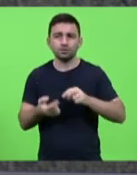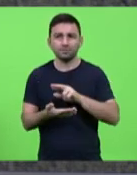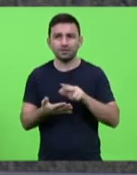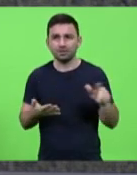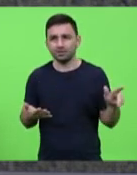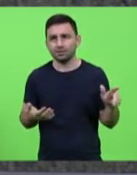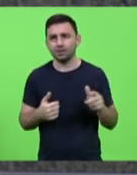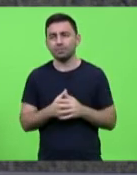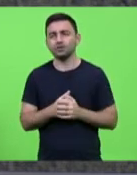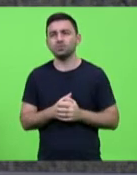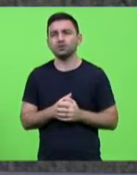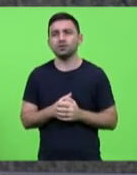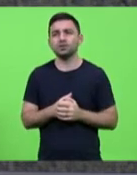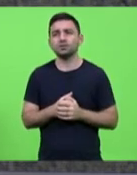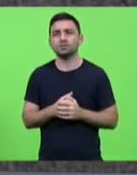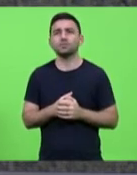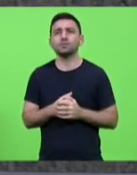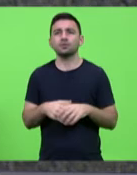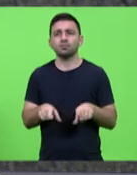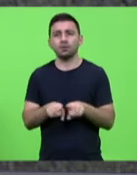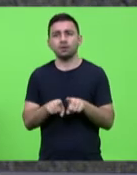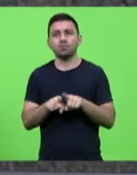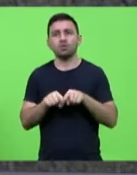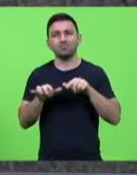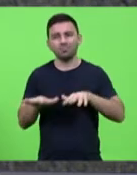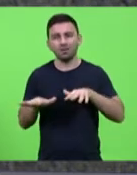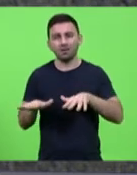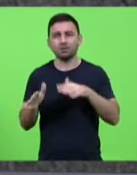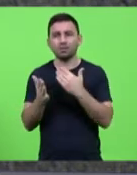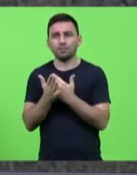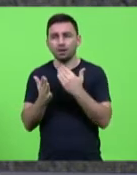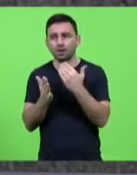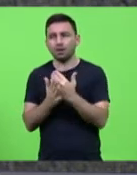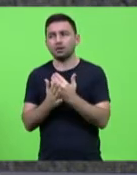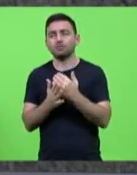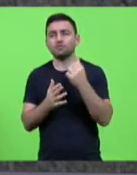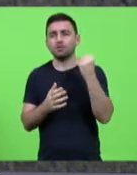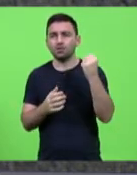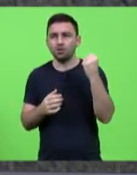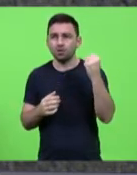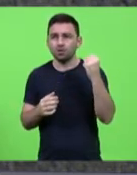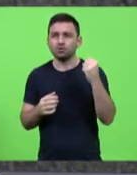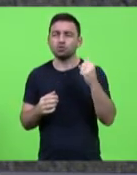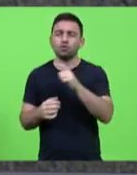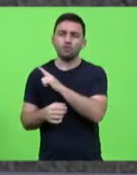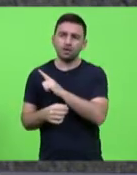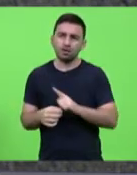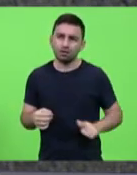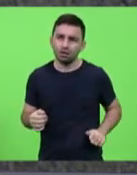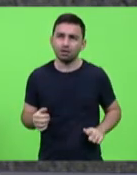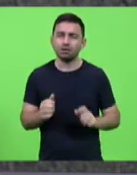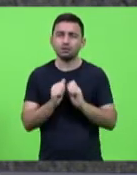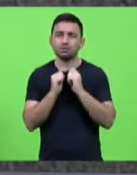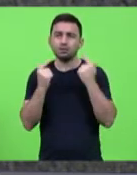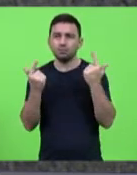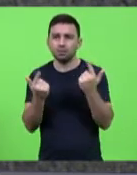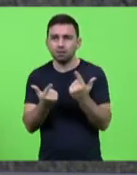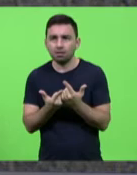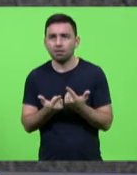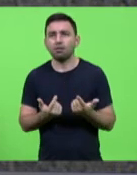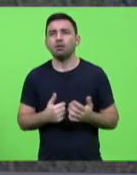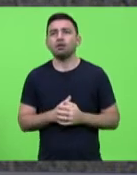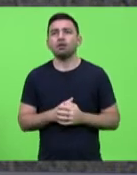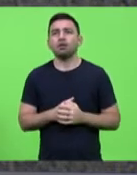começar um movimento mais forte aqui, governo, assembleia, as representações que aqui já foram